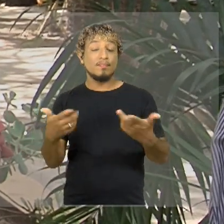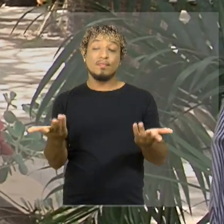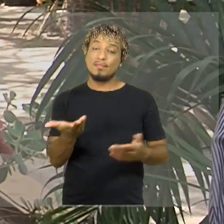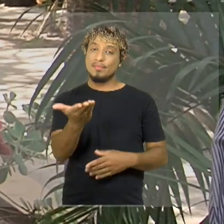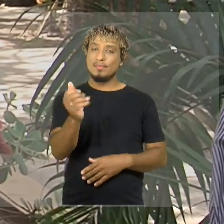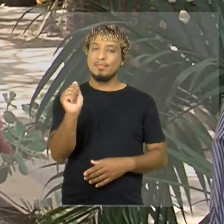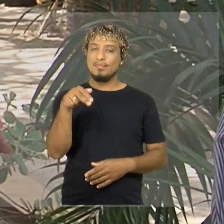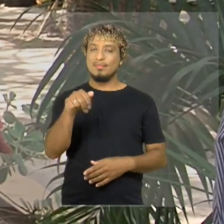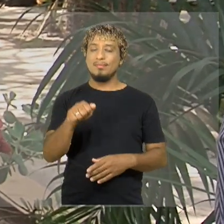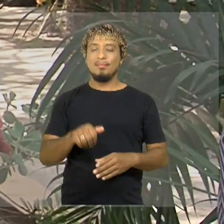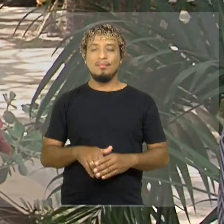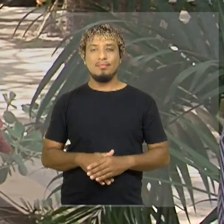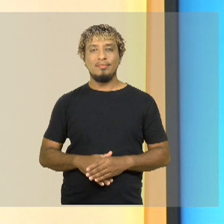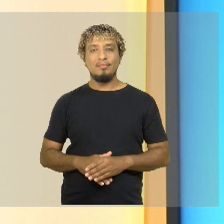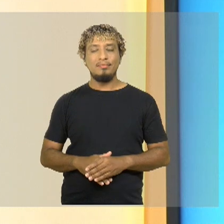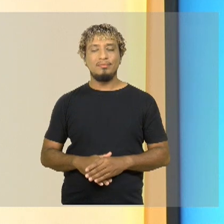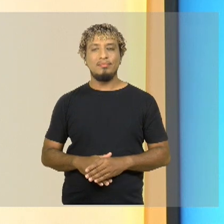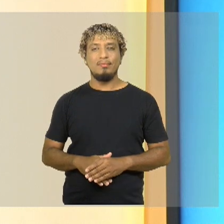estúdio com você, Ana.